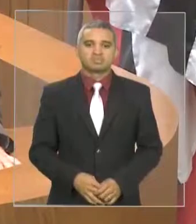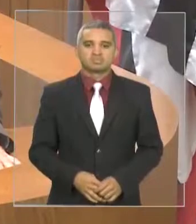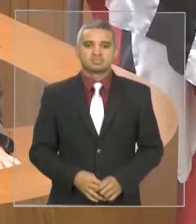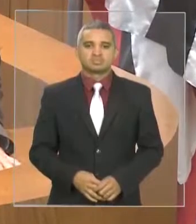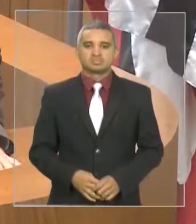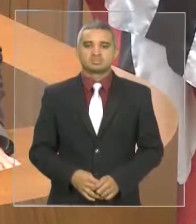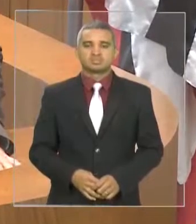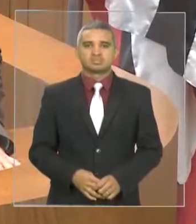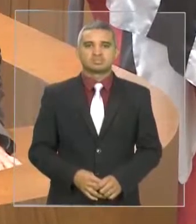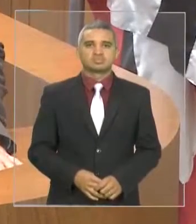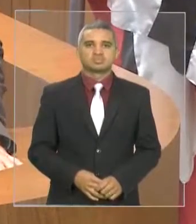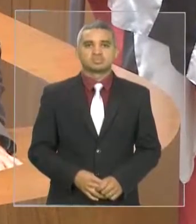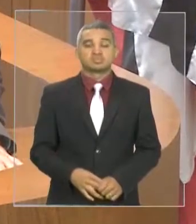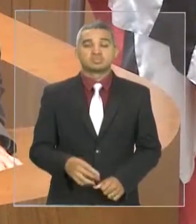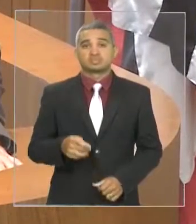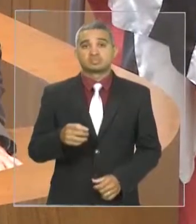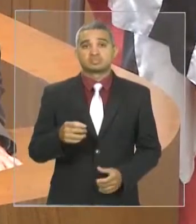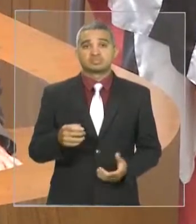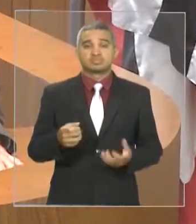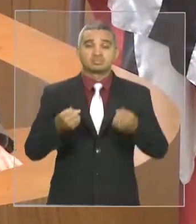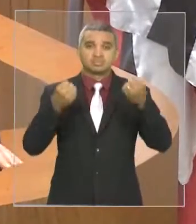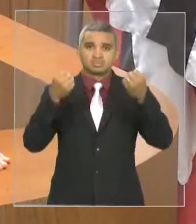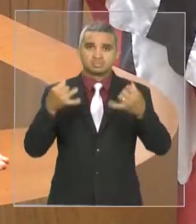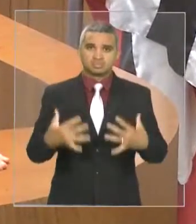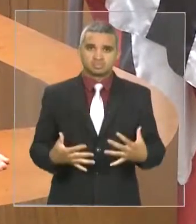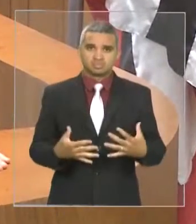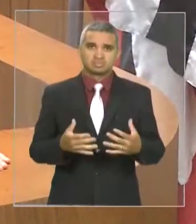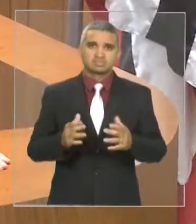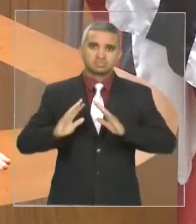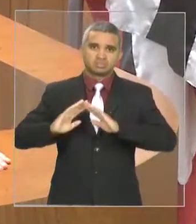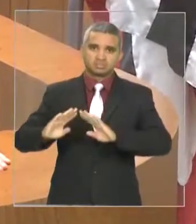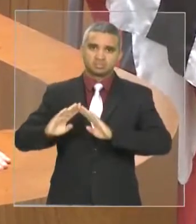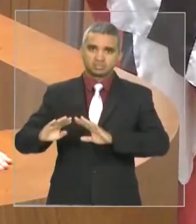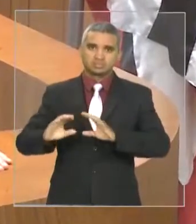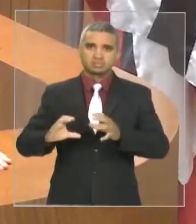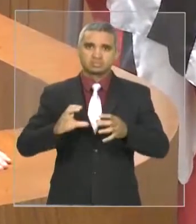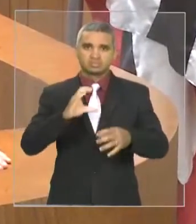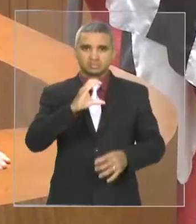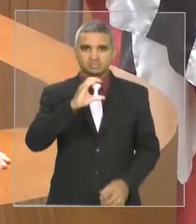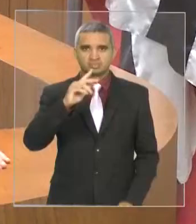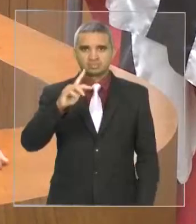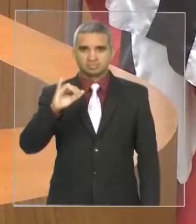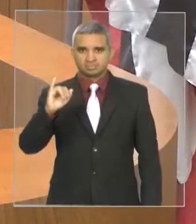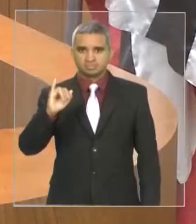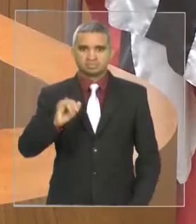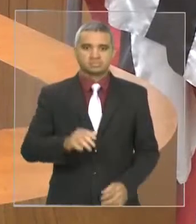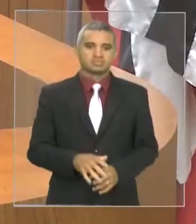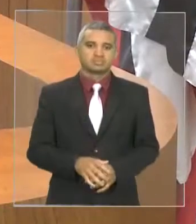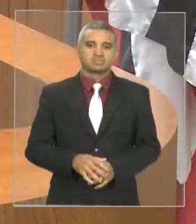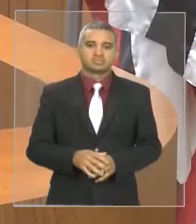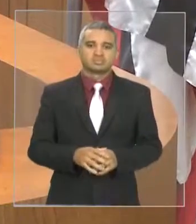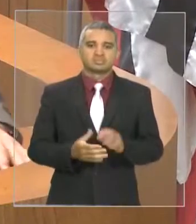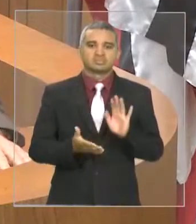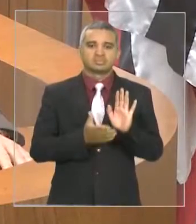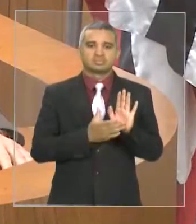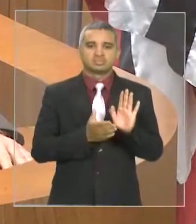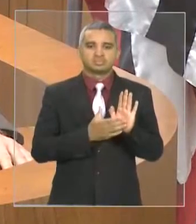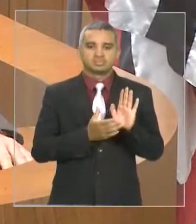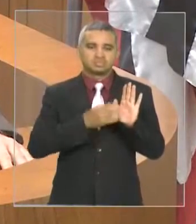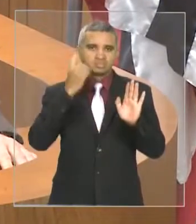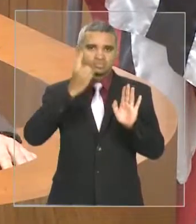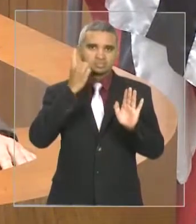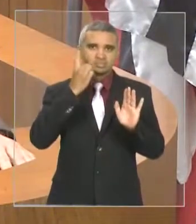ofício, falar sobre o pedido da Comissão Parlamentar de Inquérito, requerimento que o